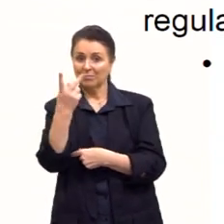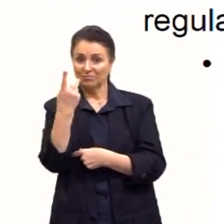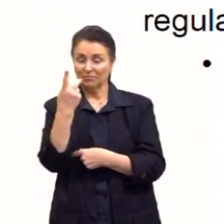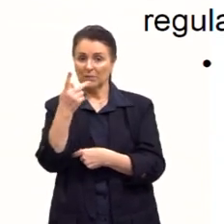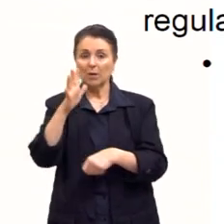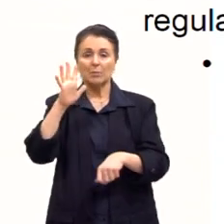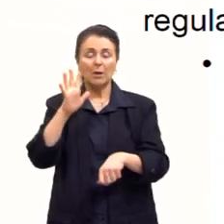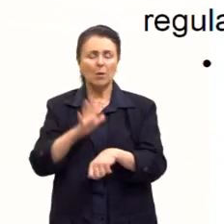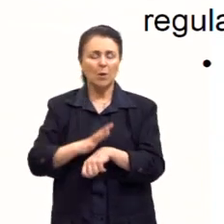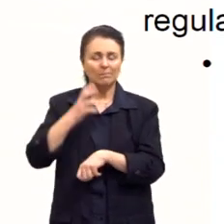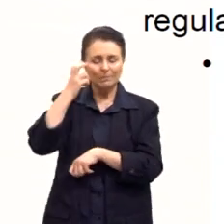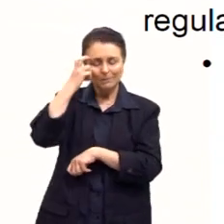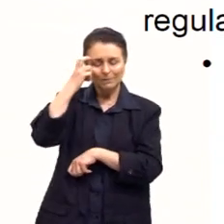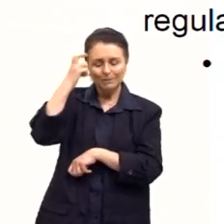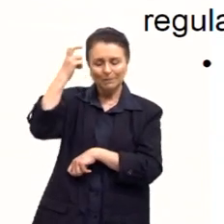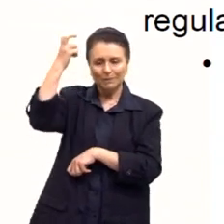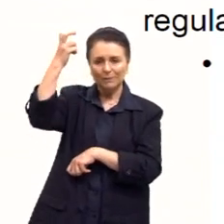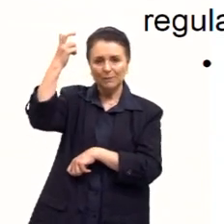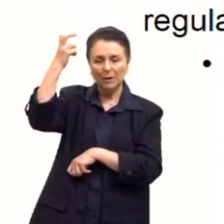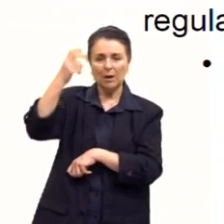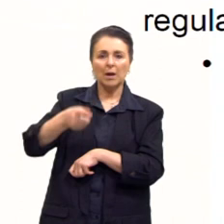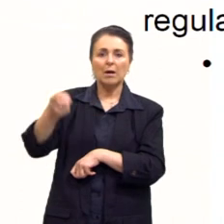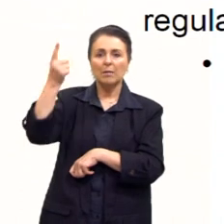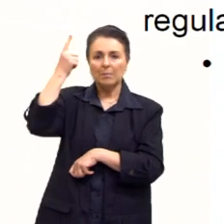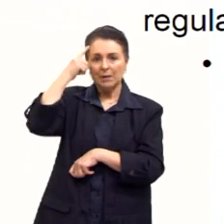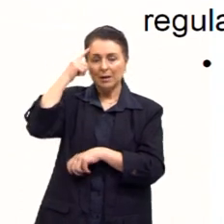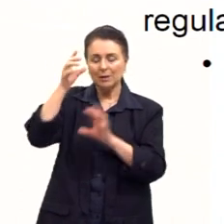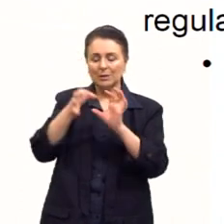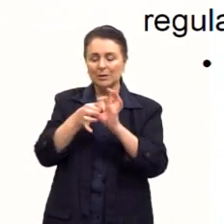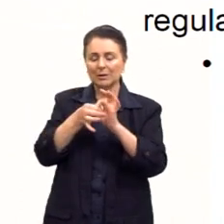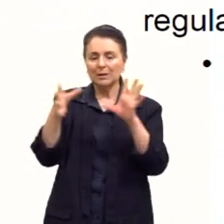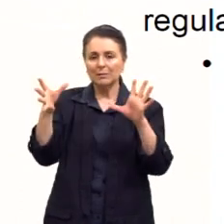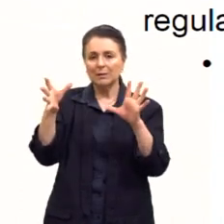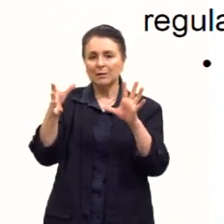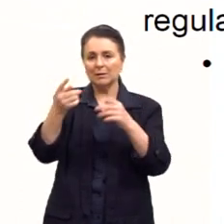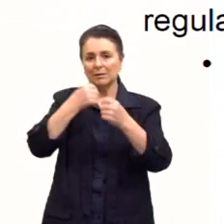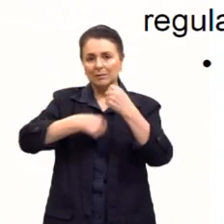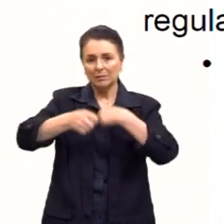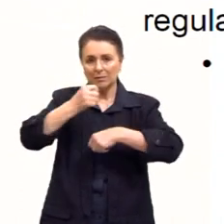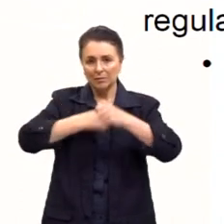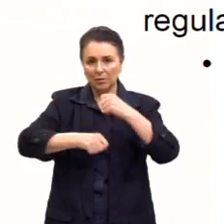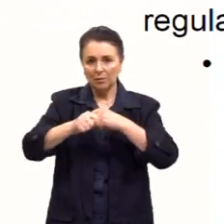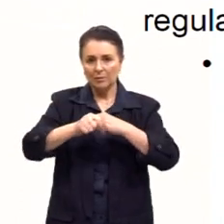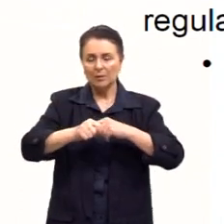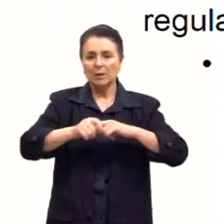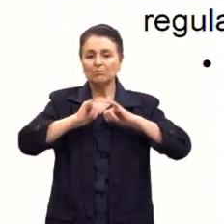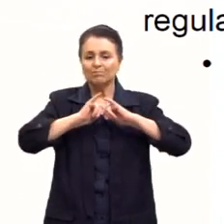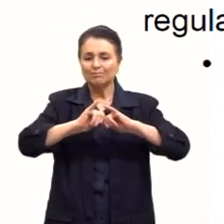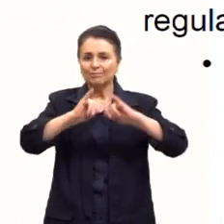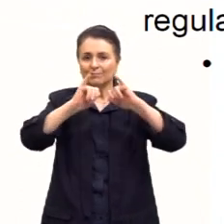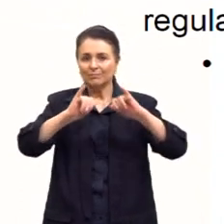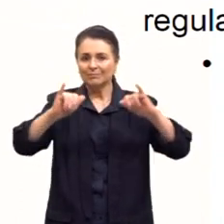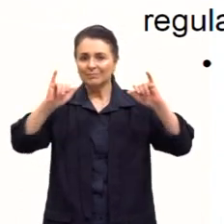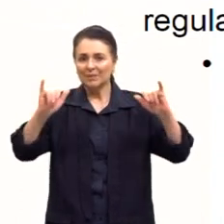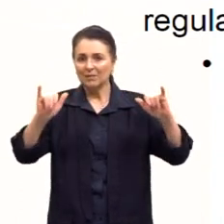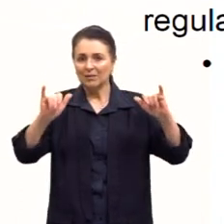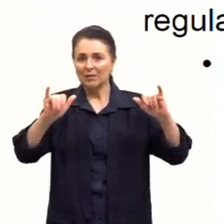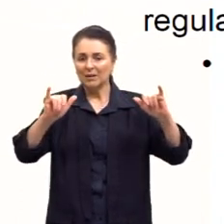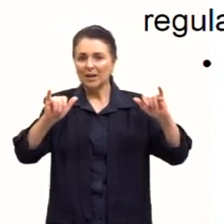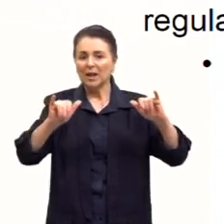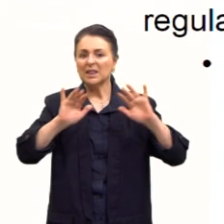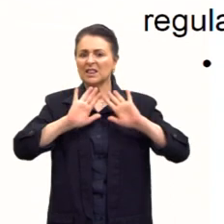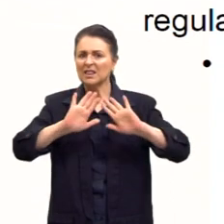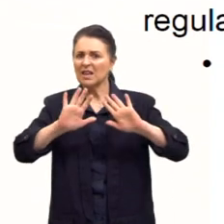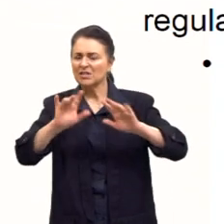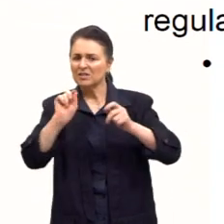intelectuais, um dos maiores pensadores do liberalismo econômico, que pregava esse laissez-faire, que é o deixar